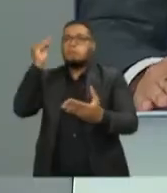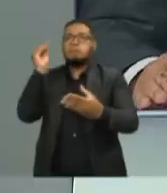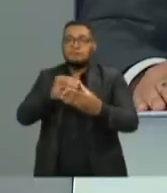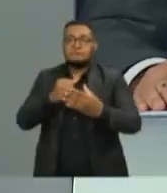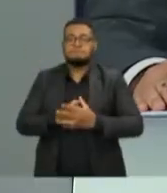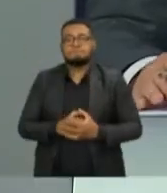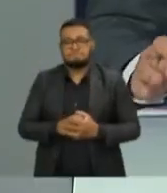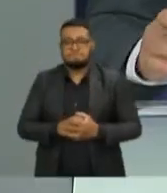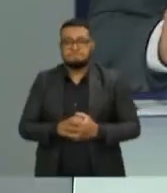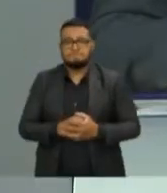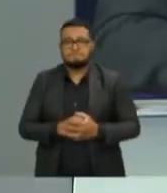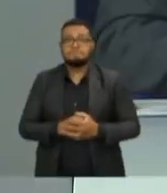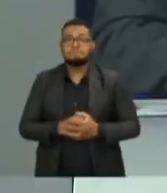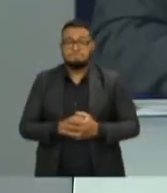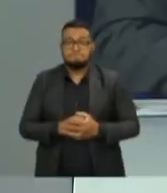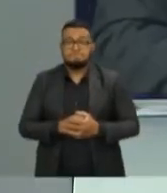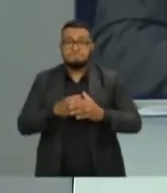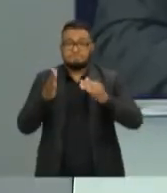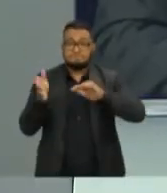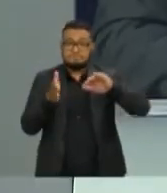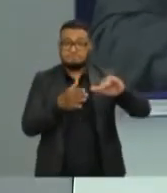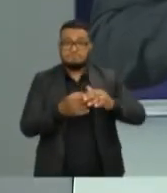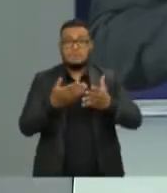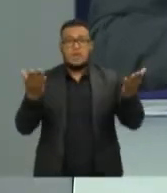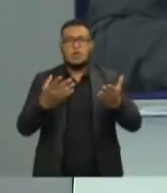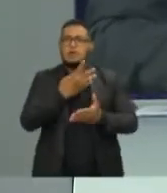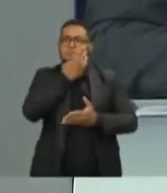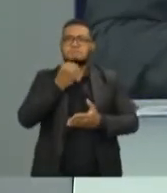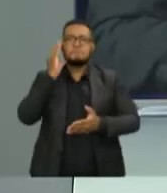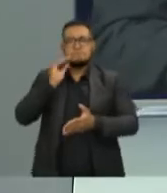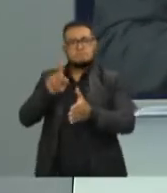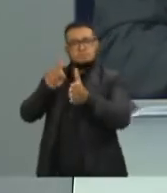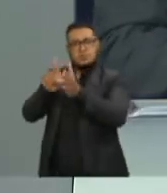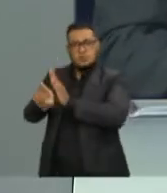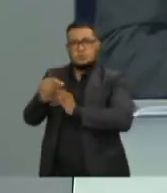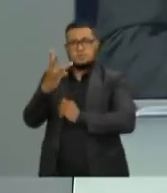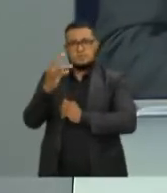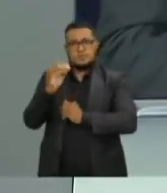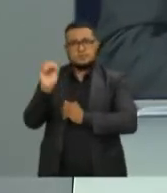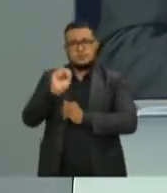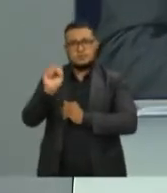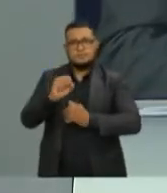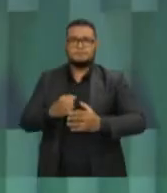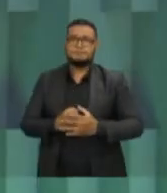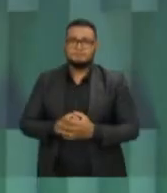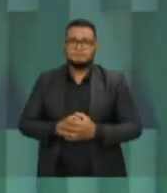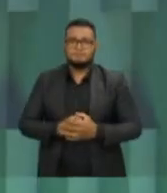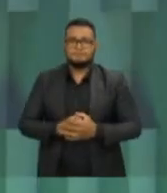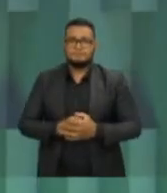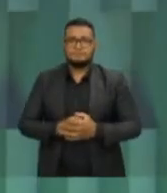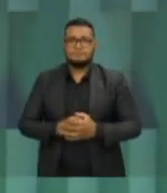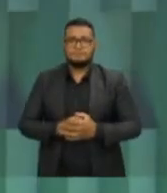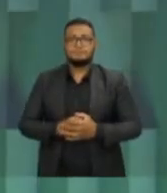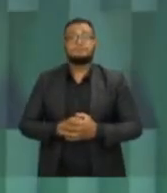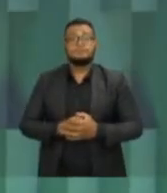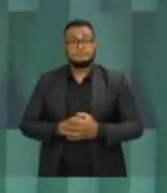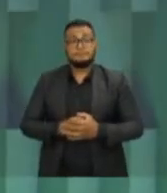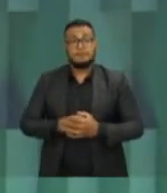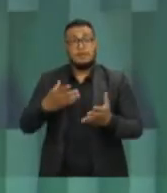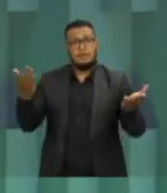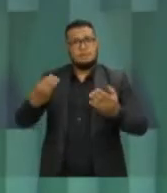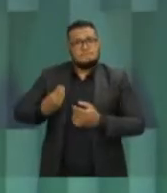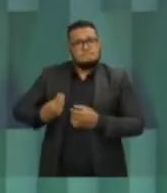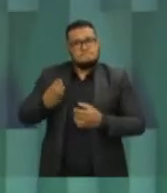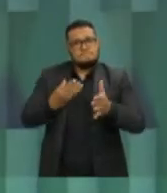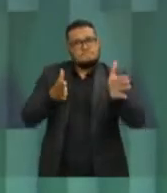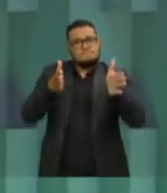quem pergunta agora é o candidato João Coser. 30 segundos para a sua pergunta, candidato. Nós vivemos em um período